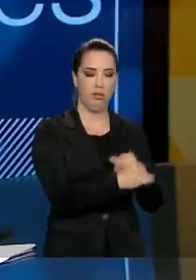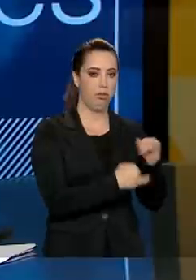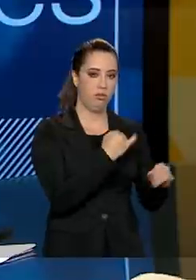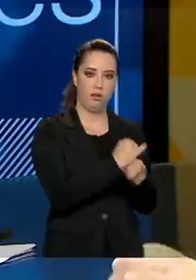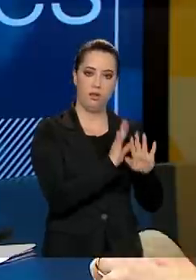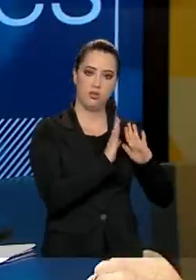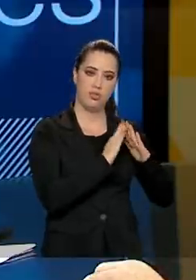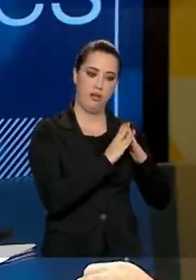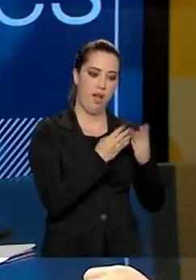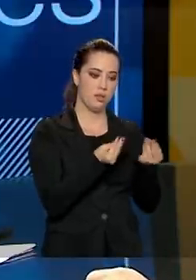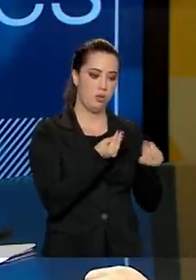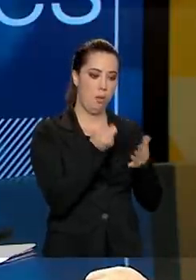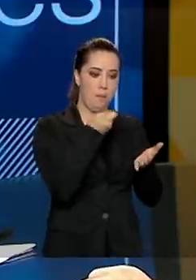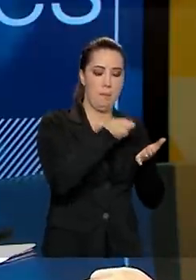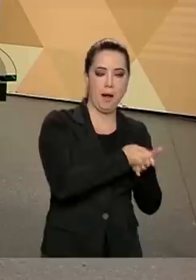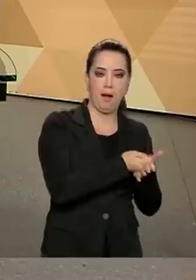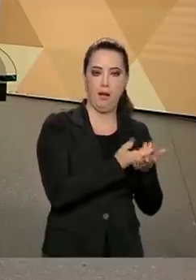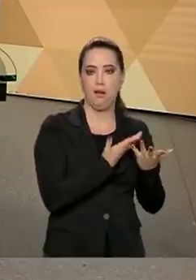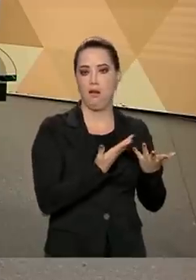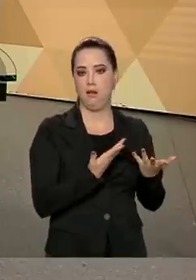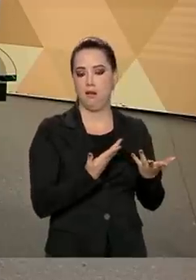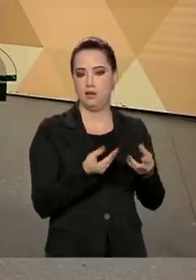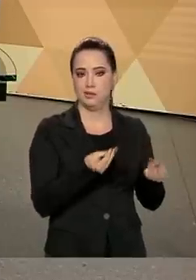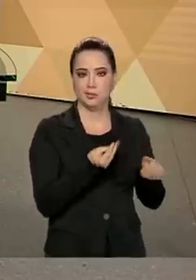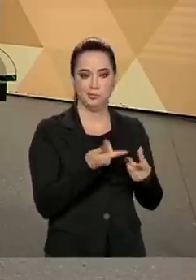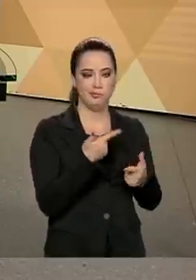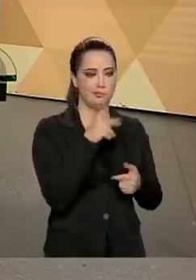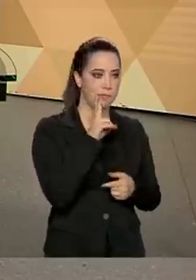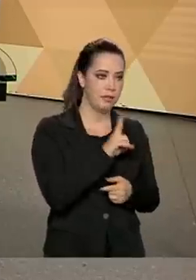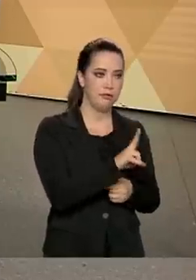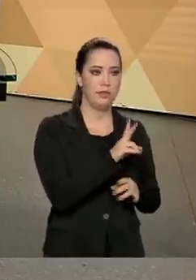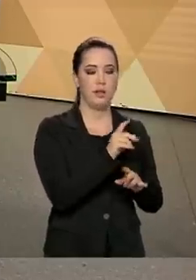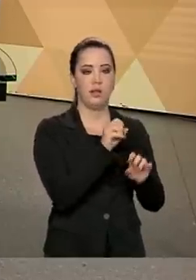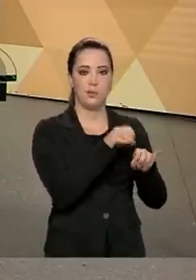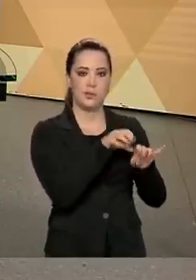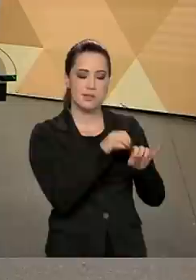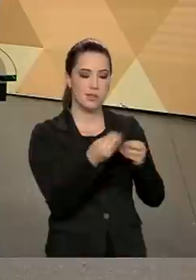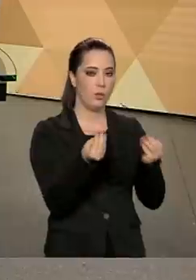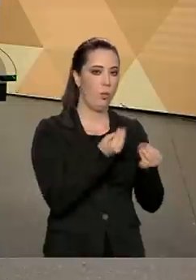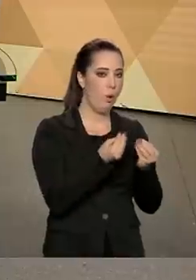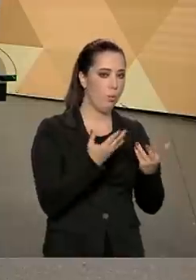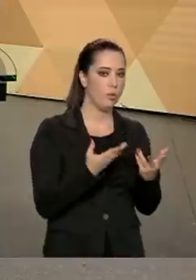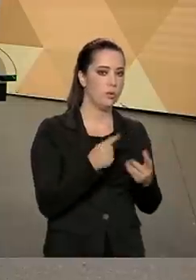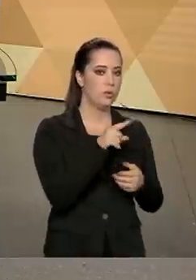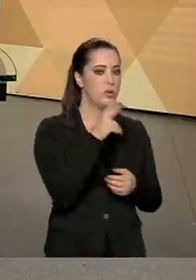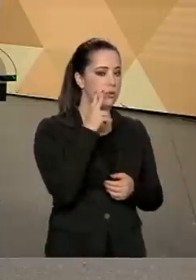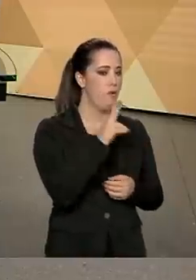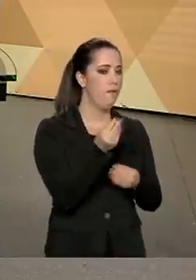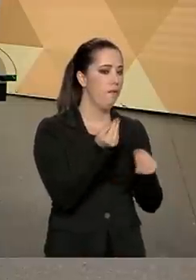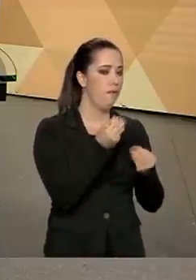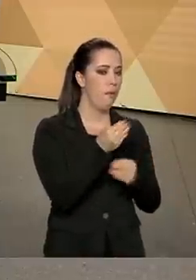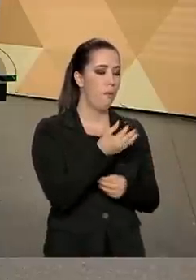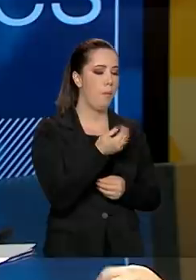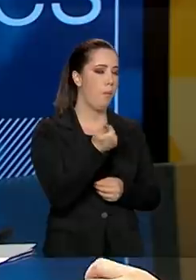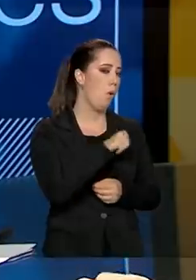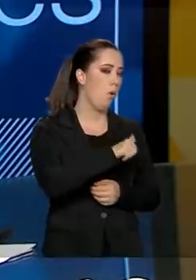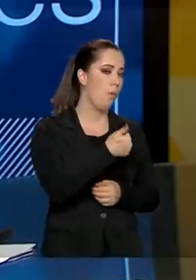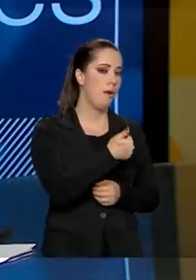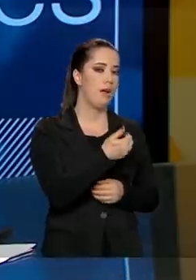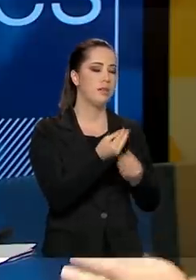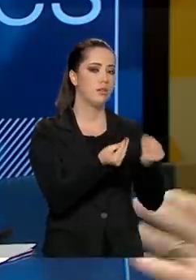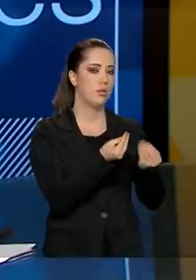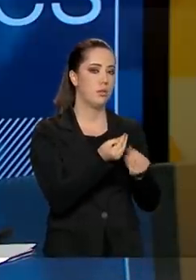tinham condições financeiras, estrutura, para estar acompanhando as aulas. Como é que o senhor analisa o programa Alunos